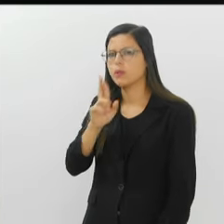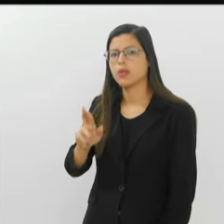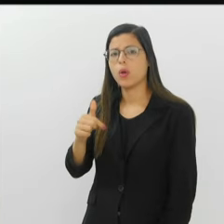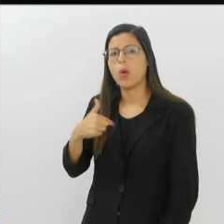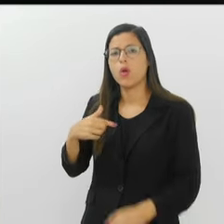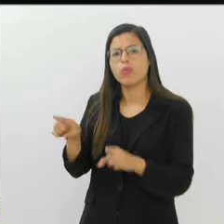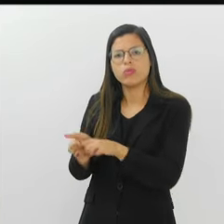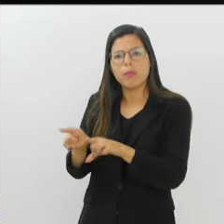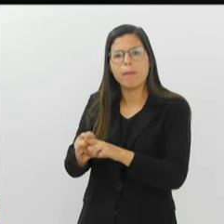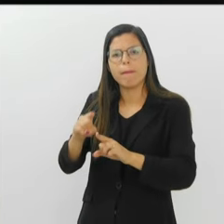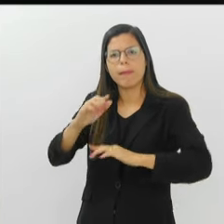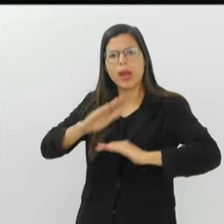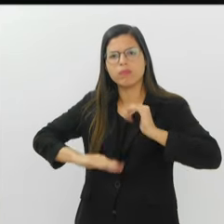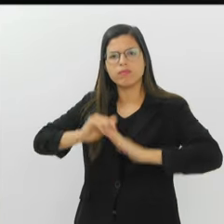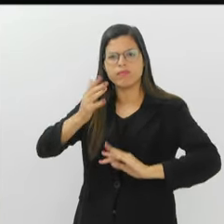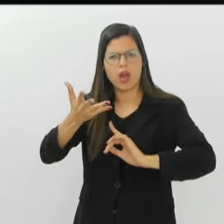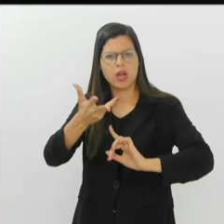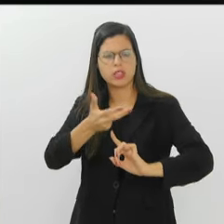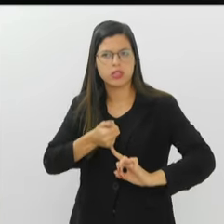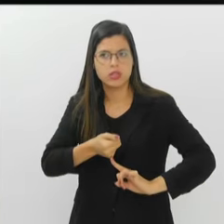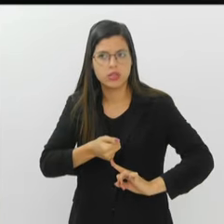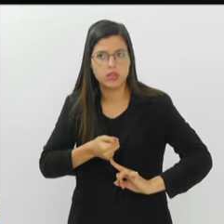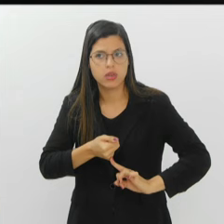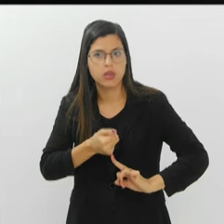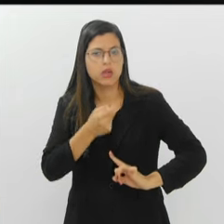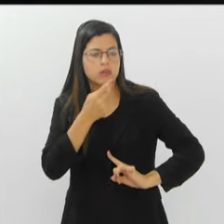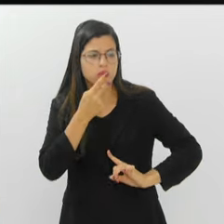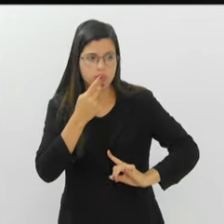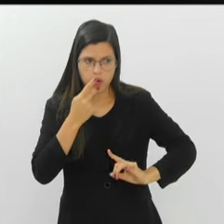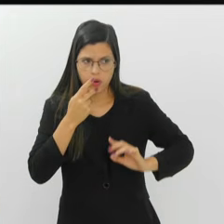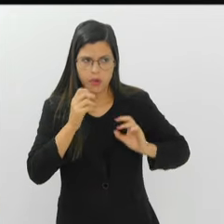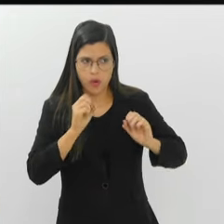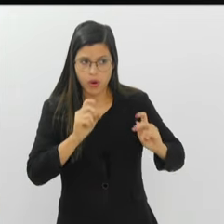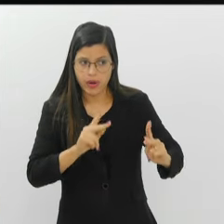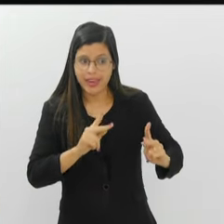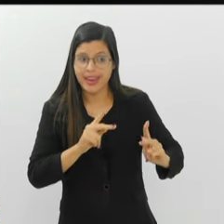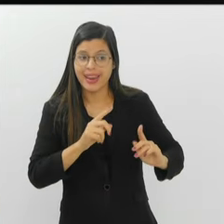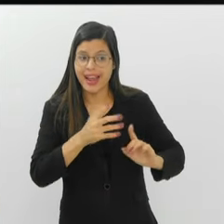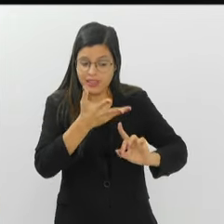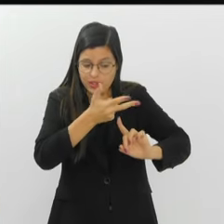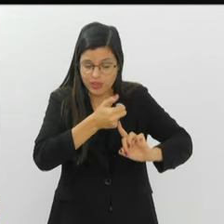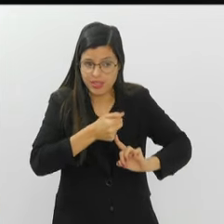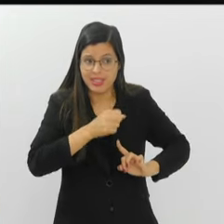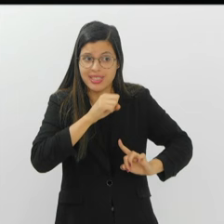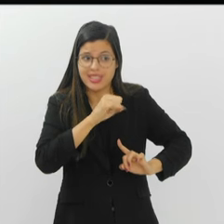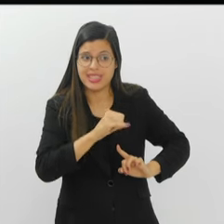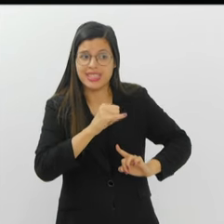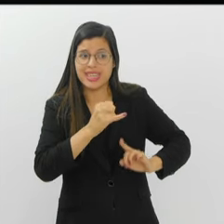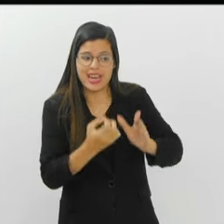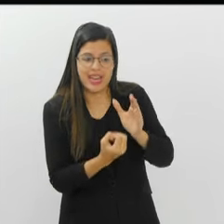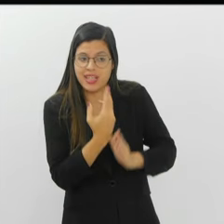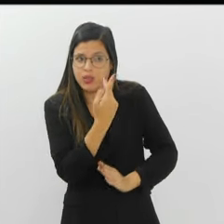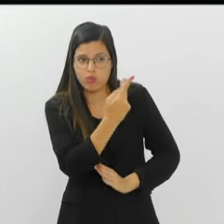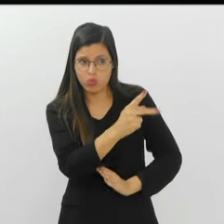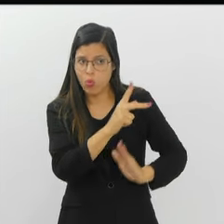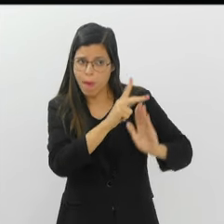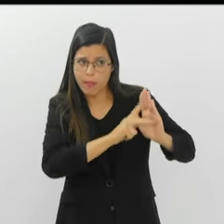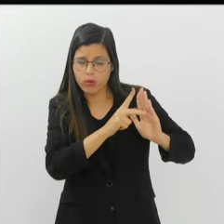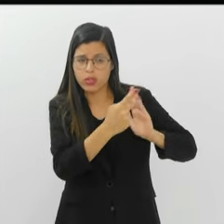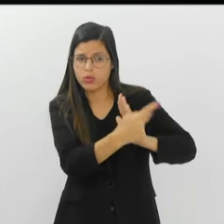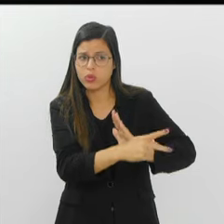também sou artista. Eu falei, veja bem, você é artista quando a criação é sua,